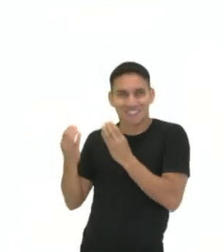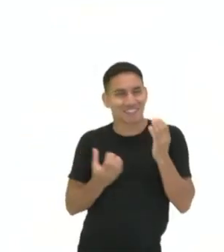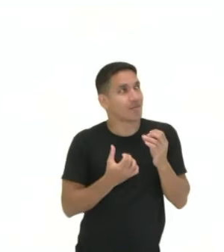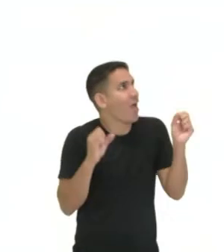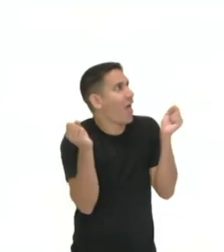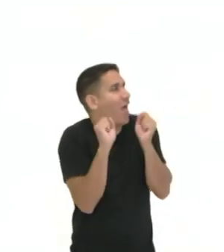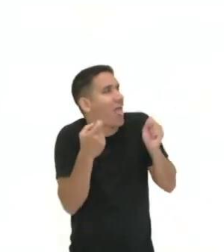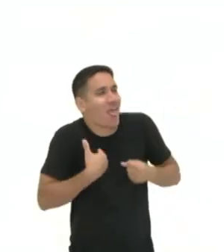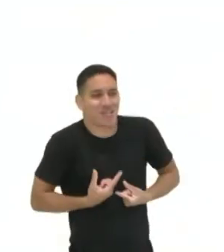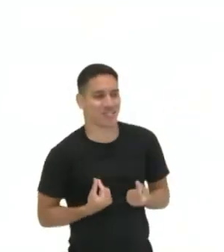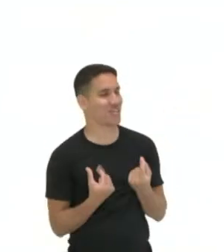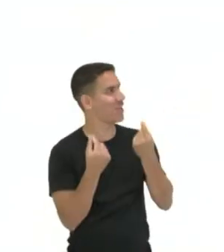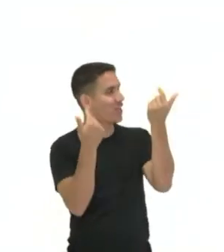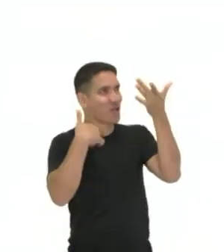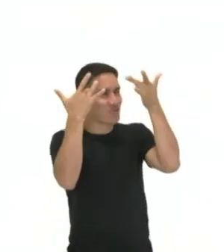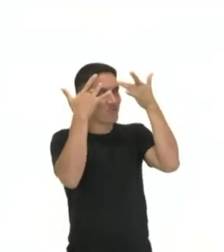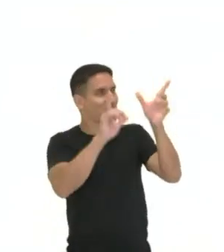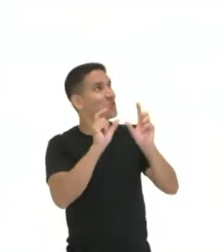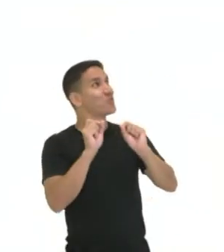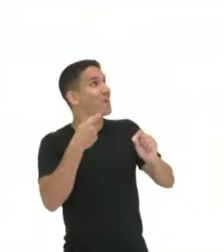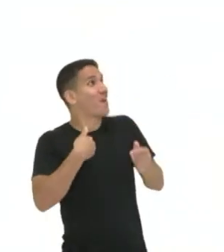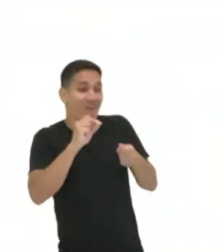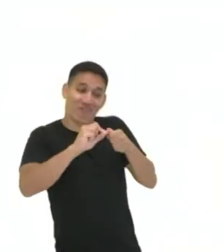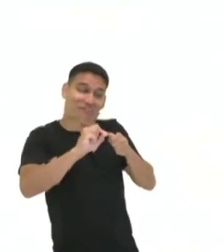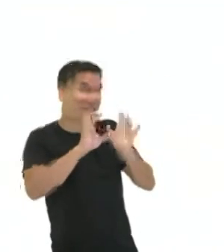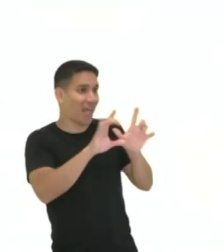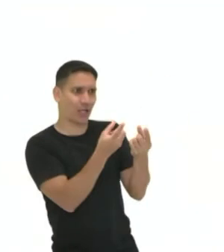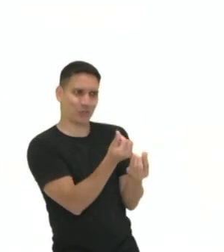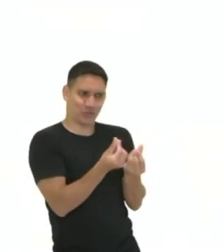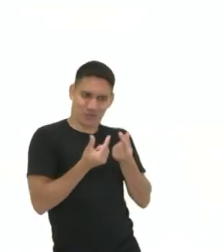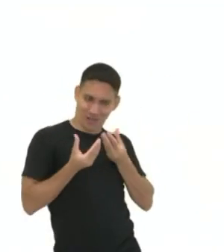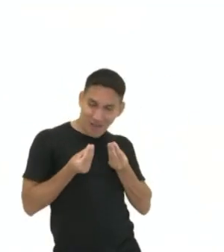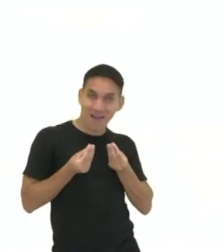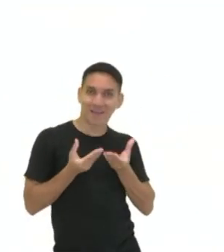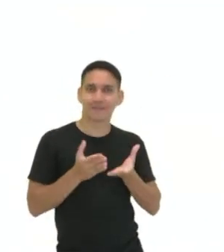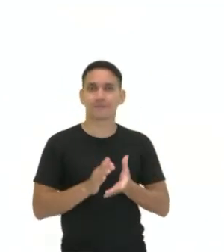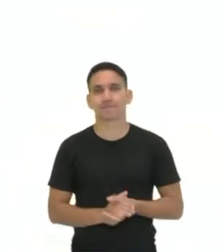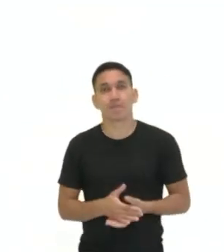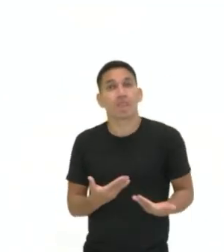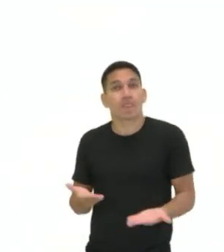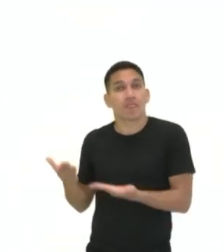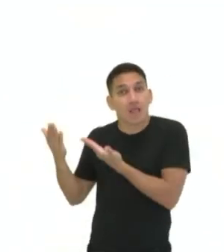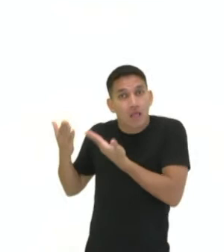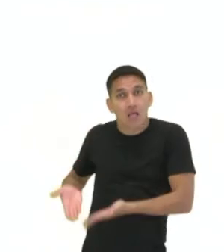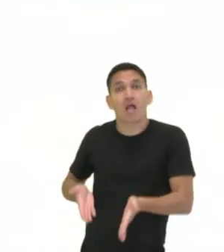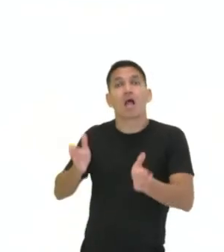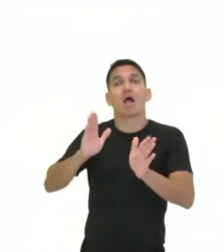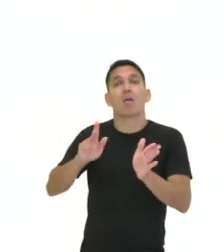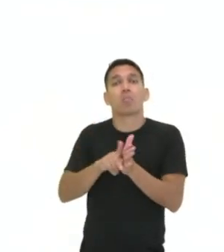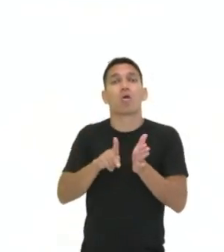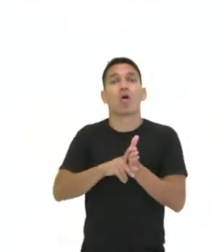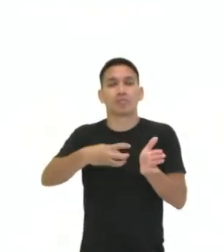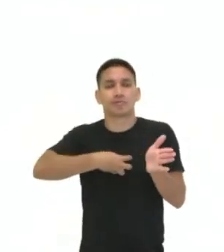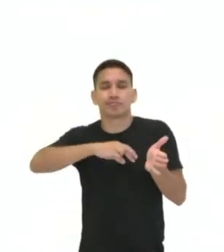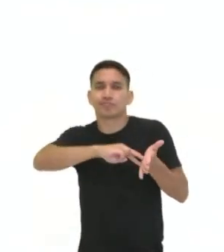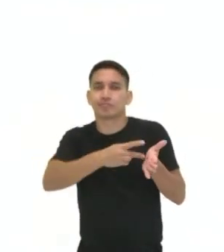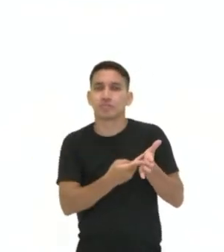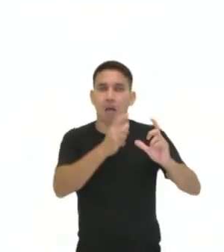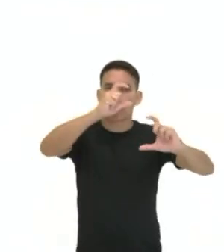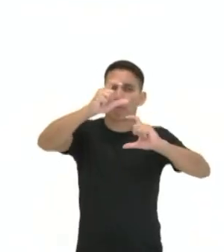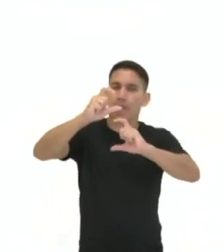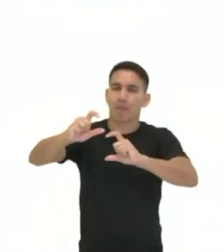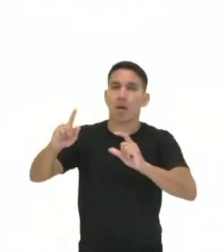Eba, tô rica, não sei nem o que vou fazer com tudo isso. Então os sentidos produzidos nas HQs são